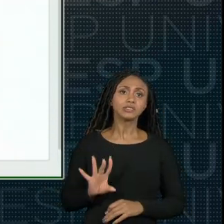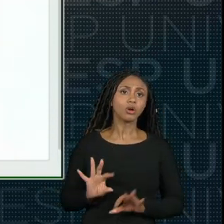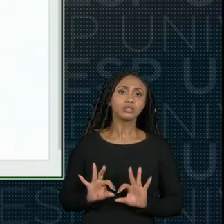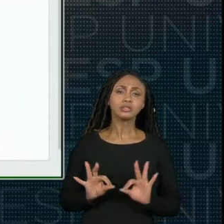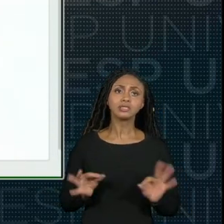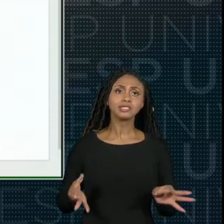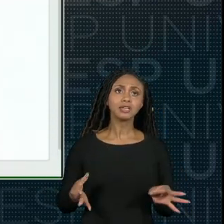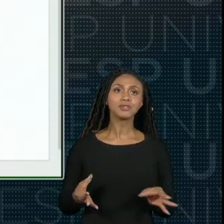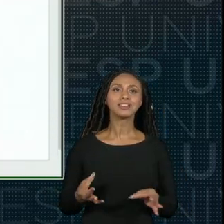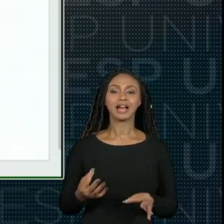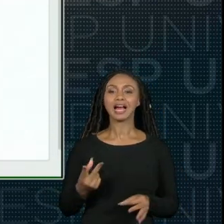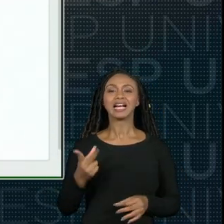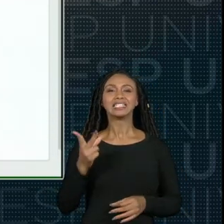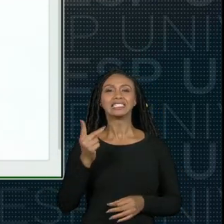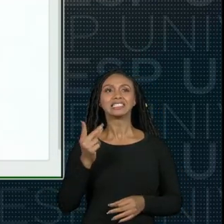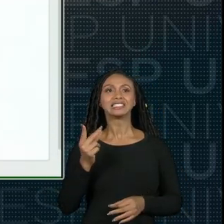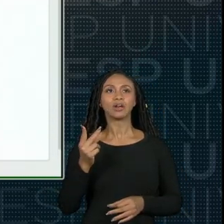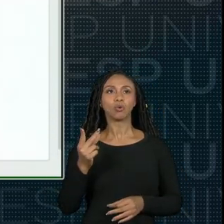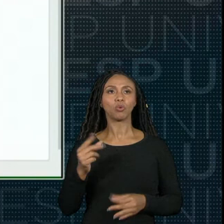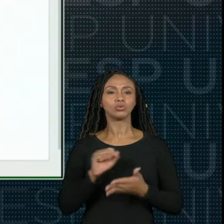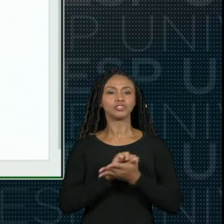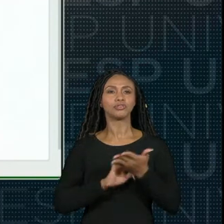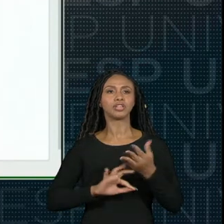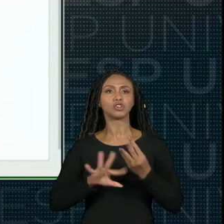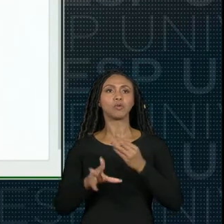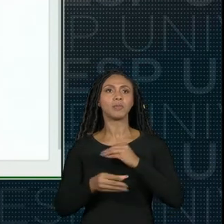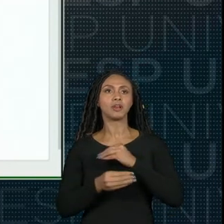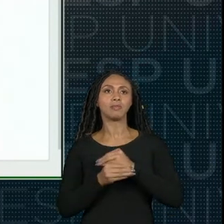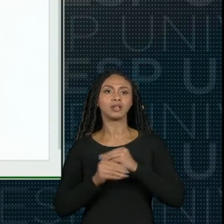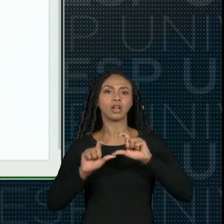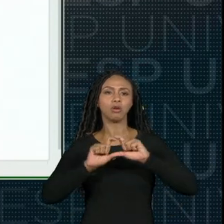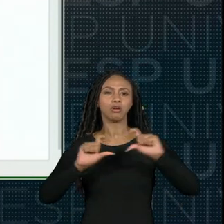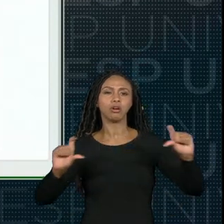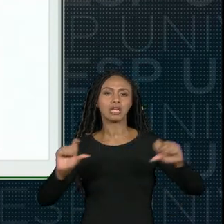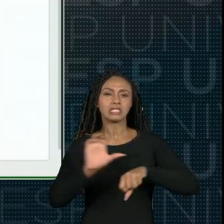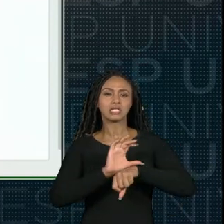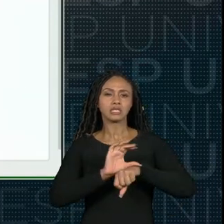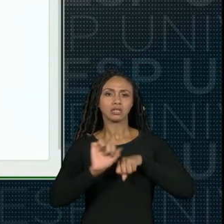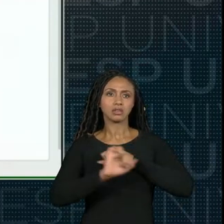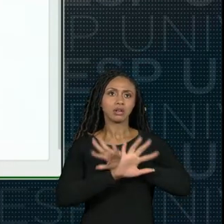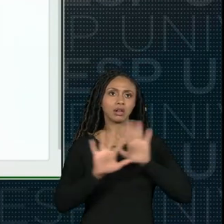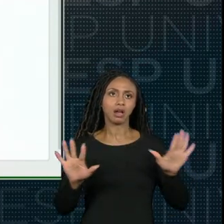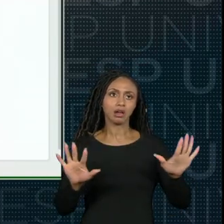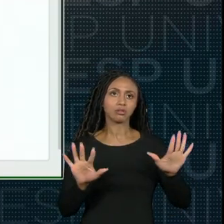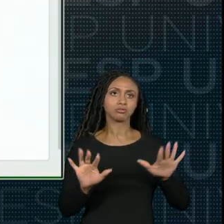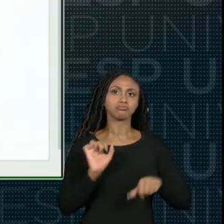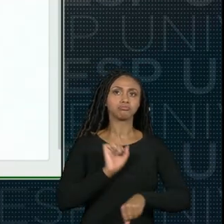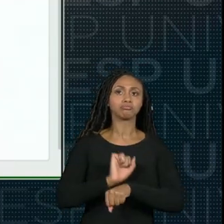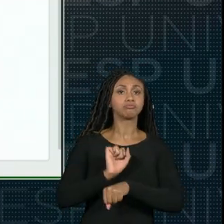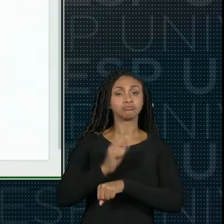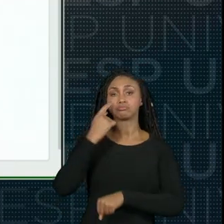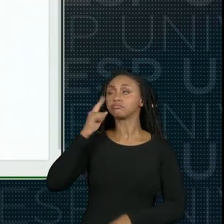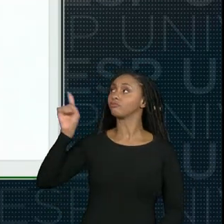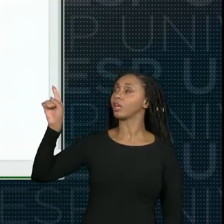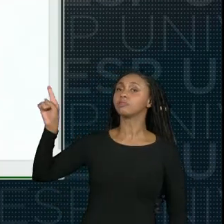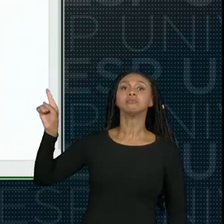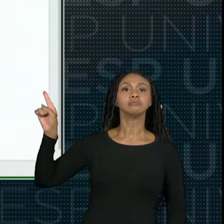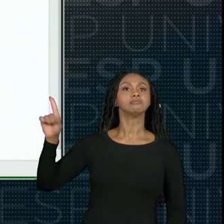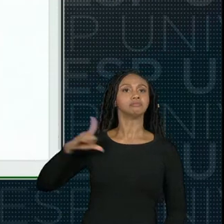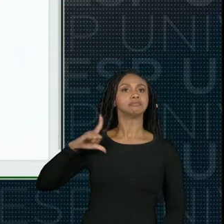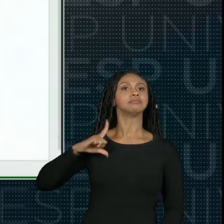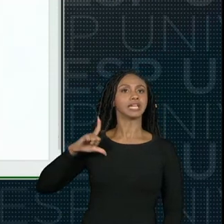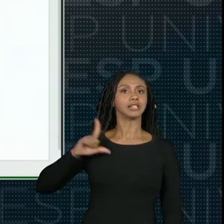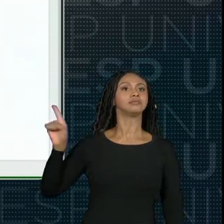aba atividades complementares aguardando o deferimento e aqui vai estar a postagem que o aluno realizou